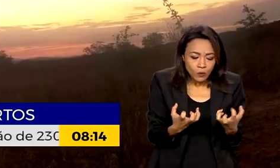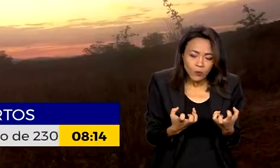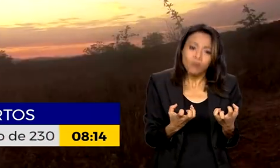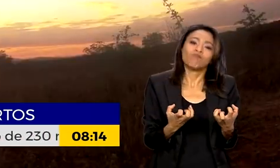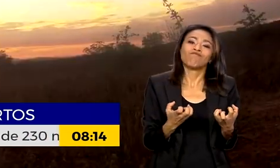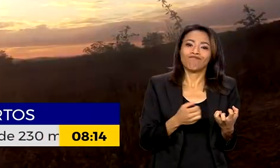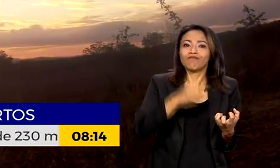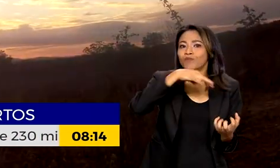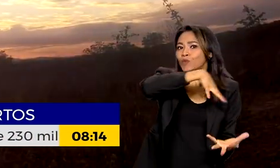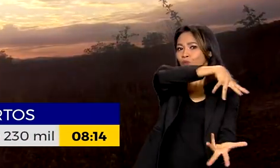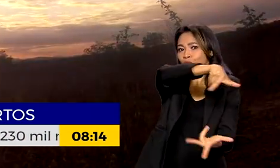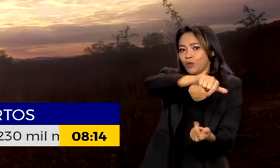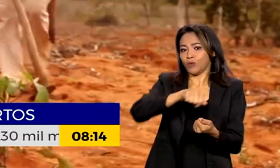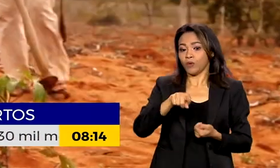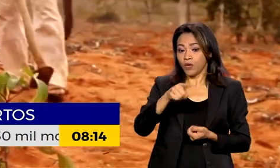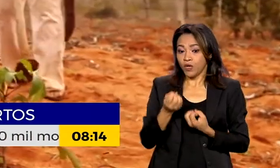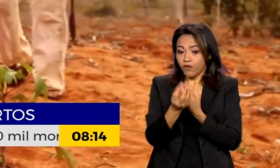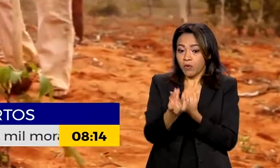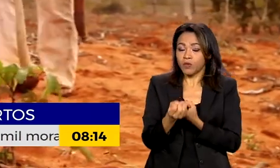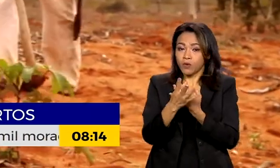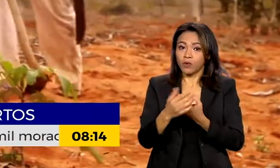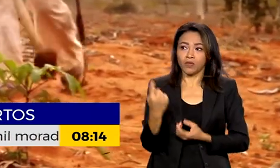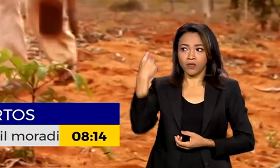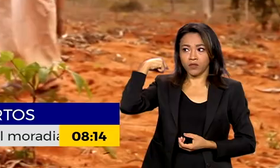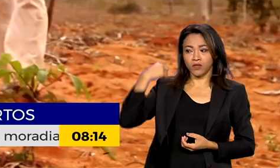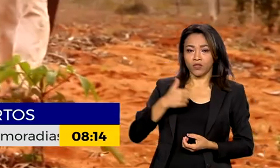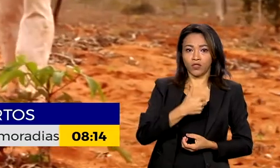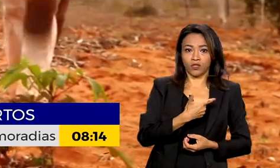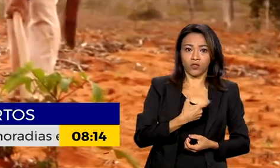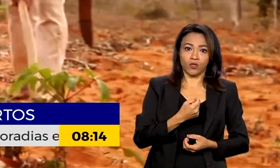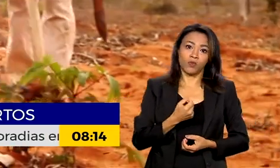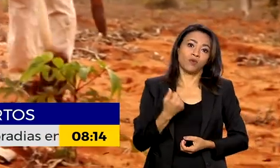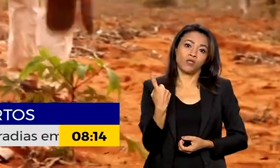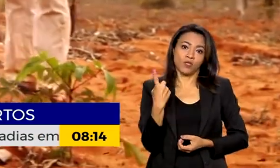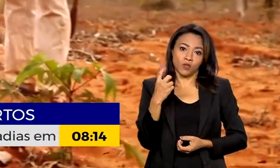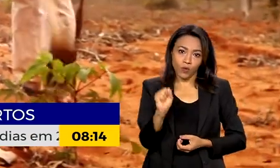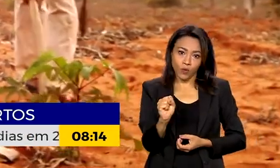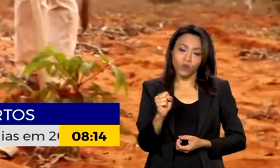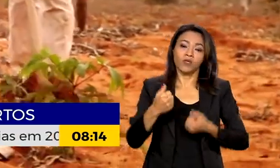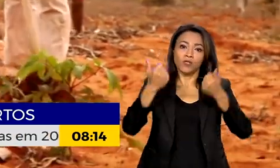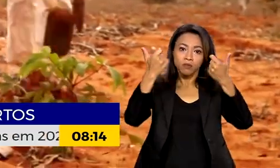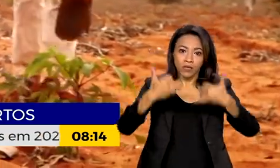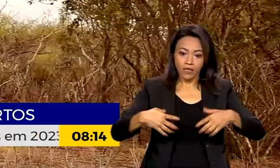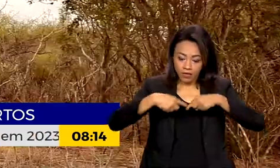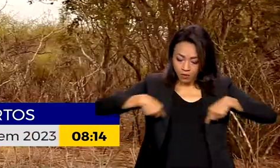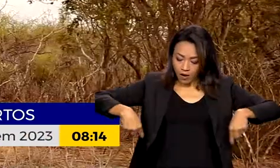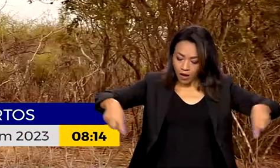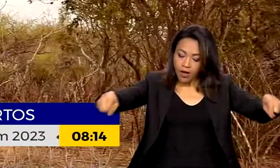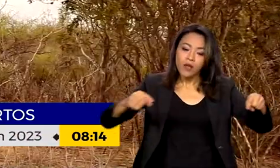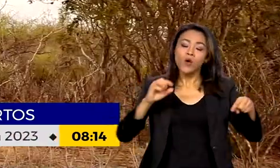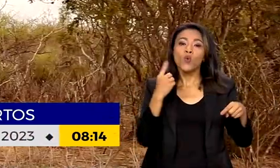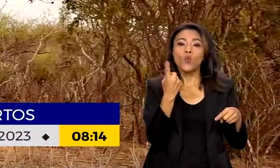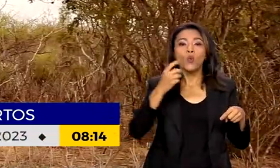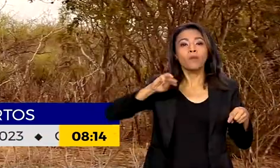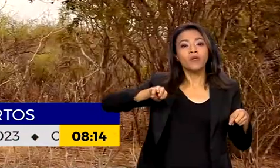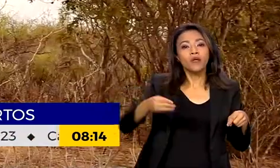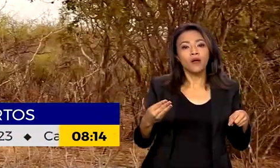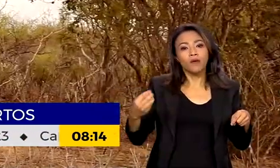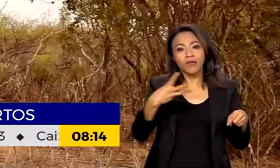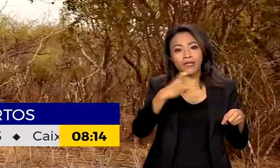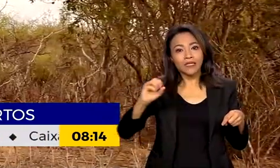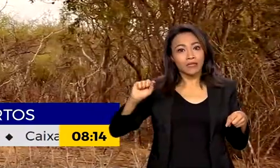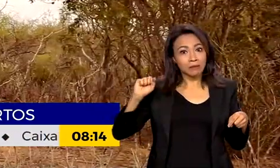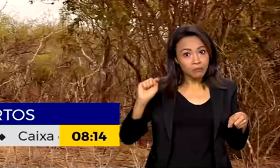Dados de 2018 apontam a existência de uma área de pelo menos 1 milhão e 300 mil